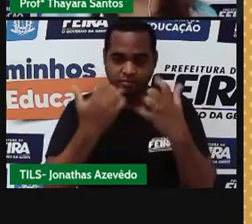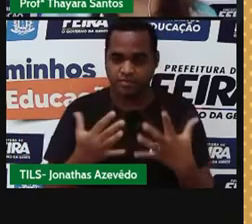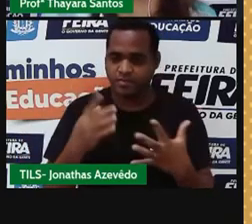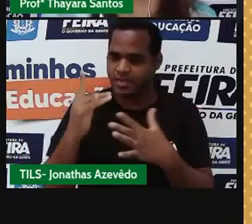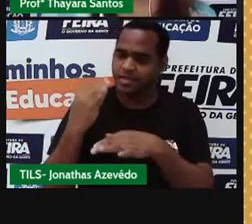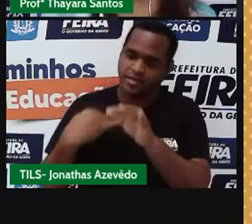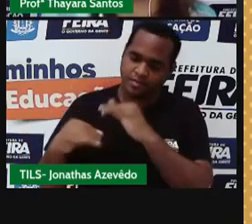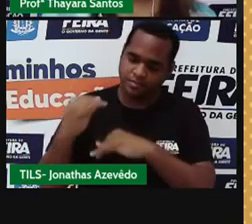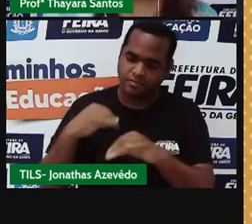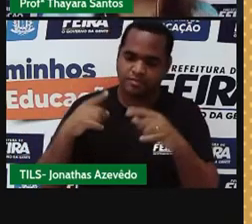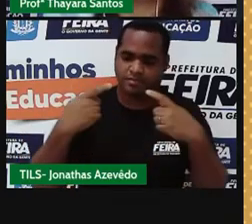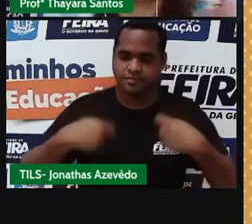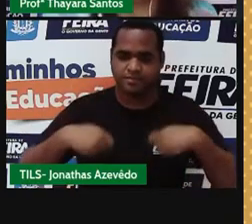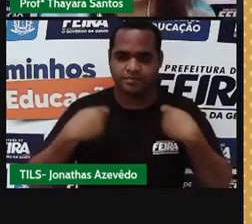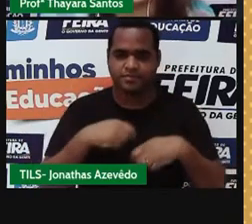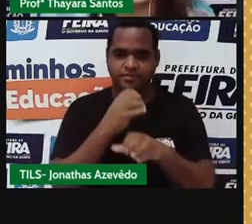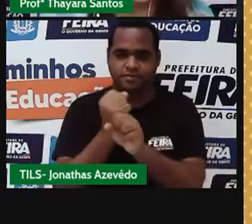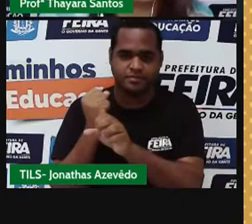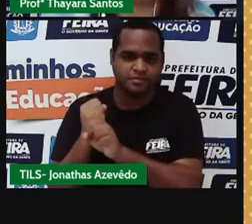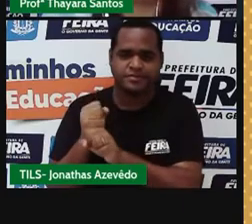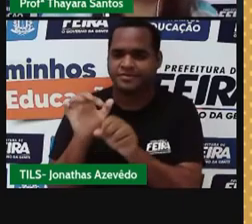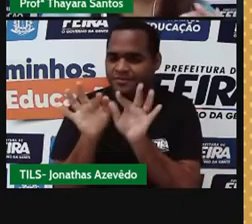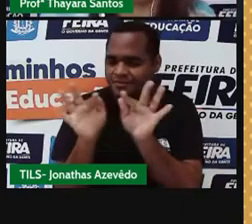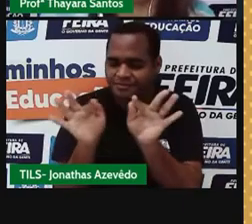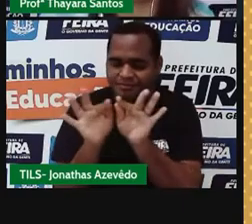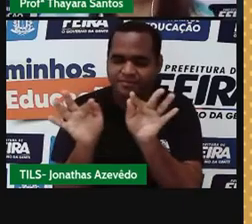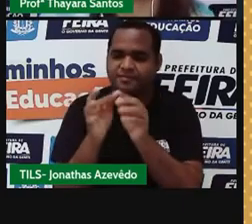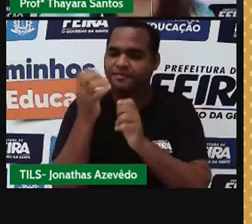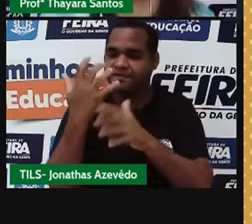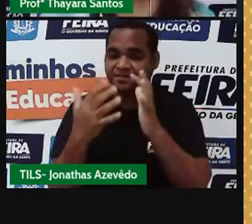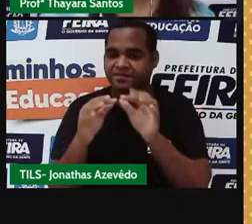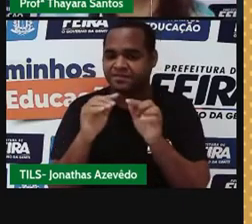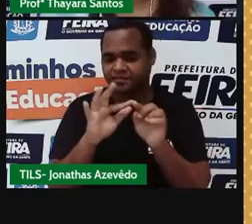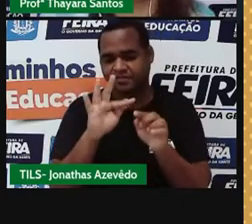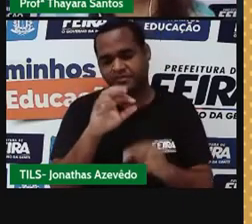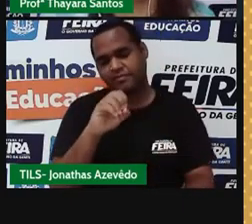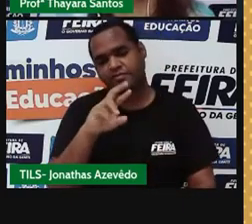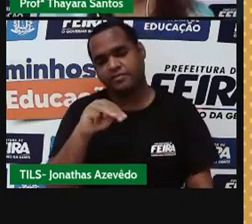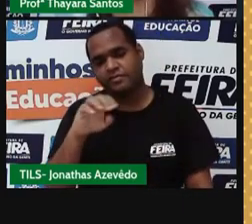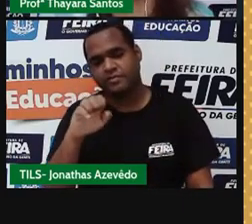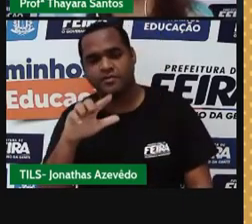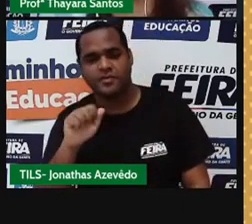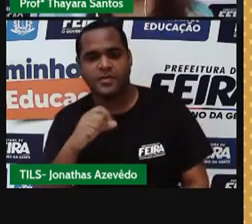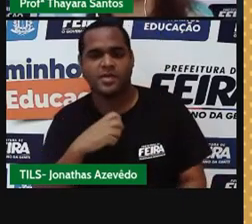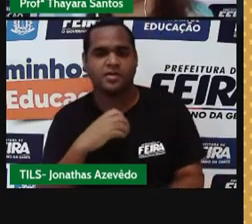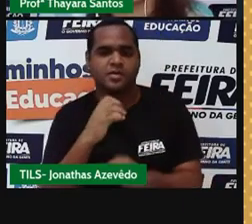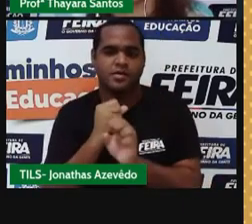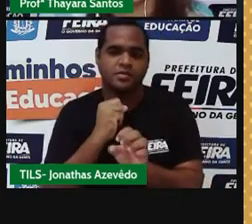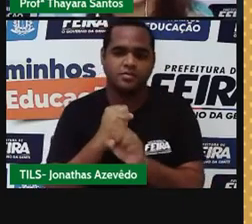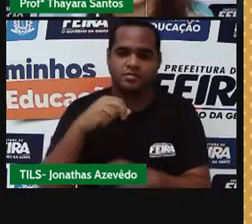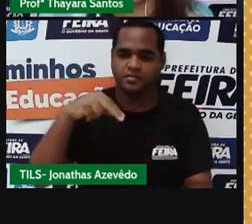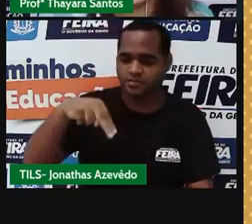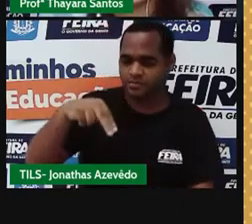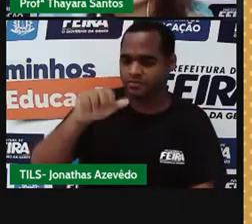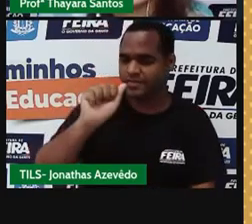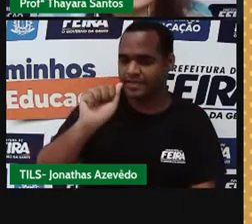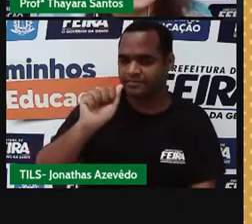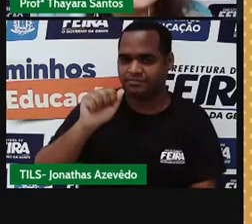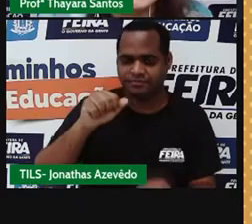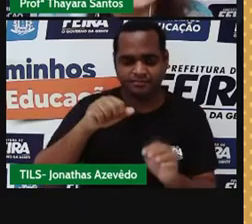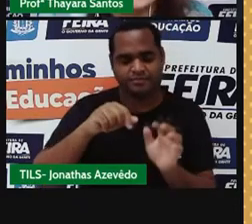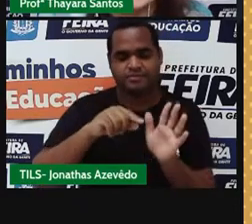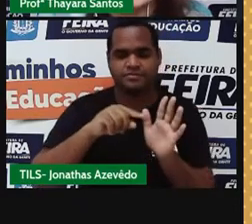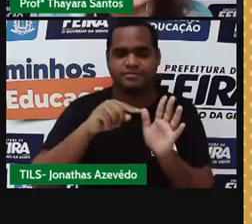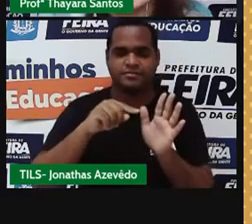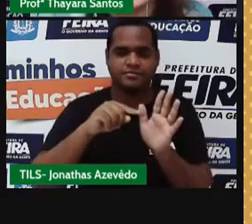eu preciso fazer uma continha bem simples aí. A fórmula é essa. O número de nêutrons vai ser igual à massa, que é